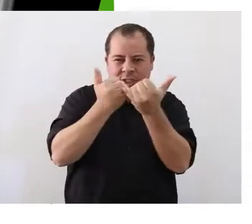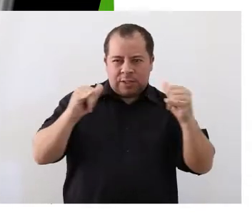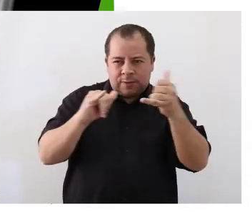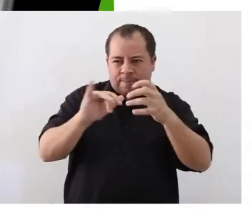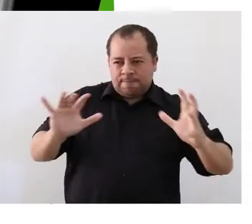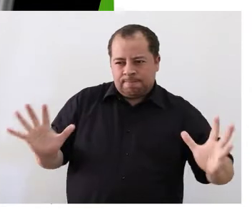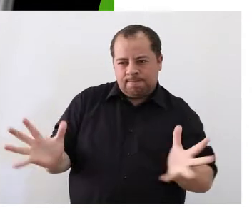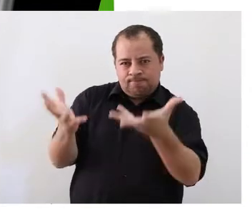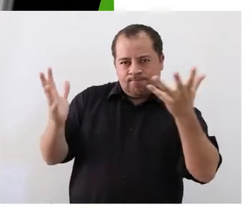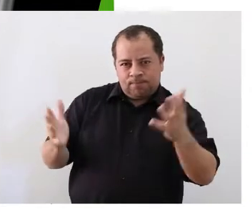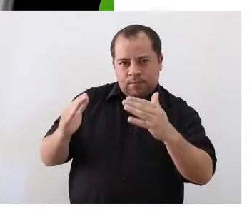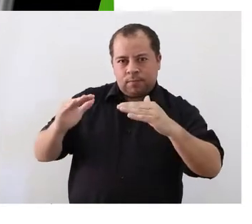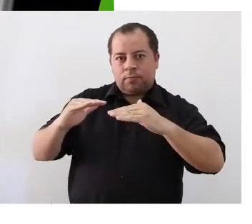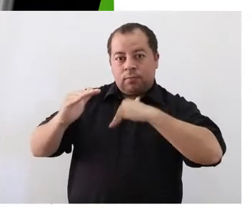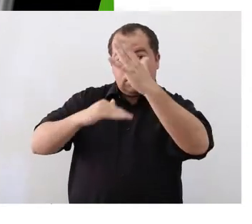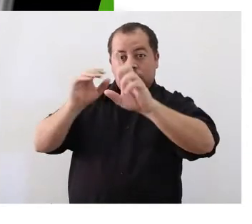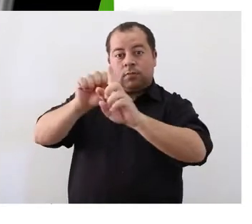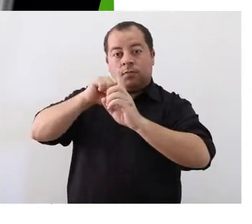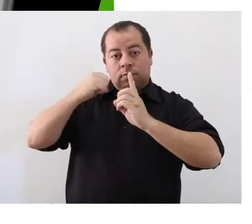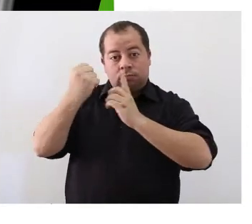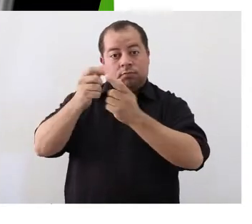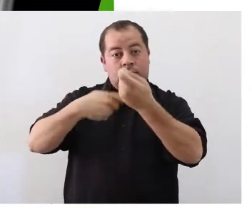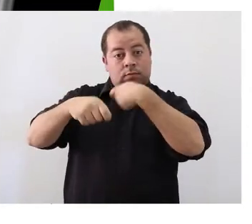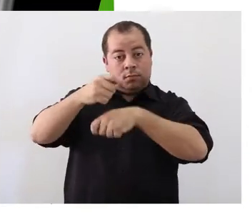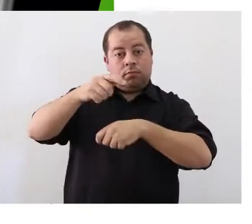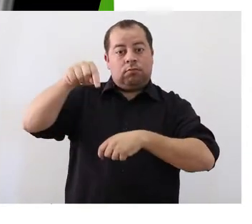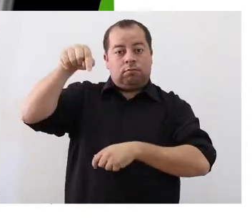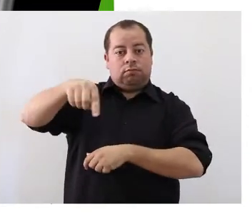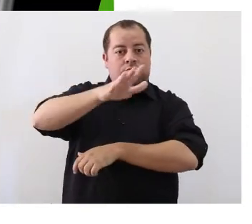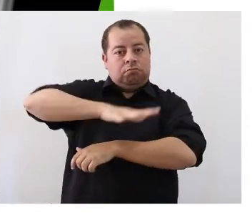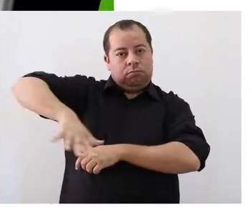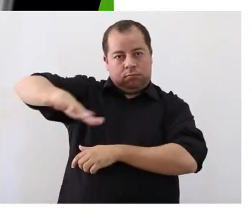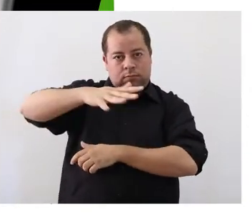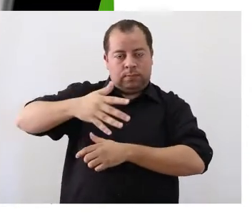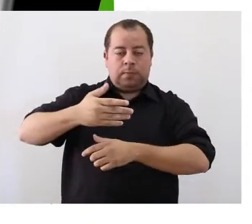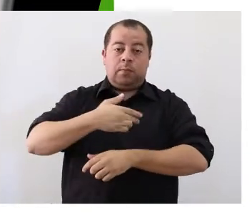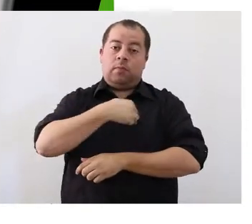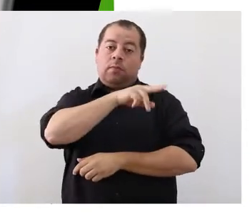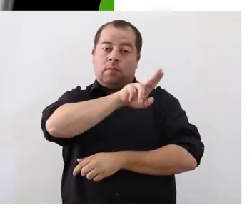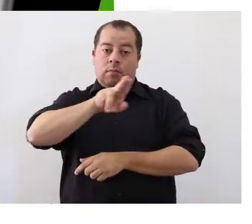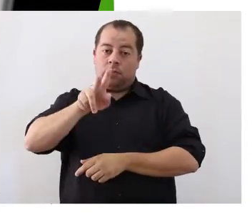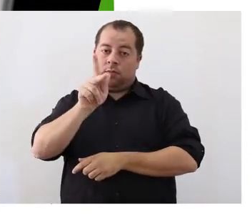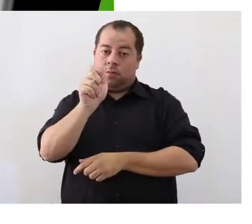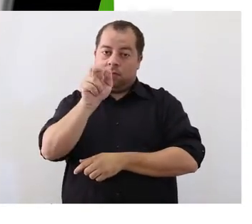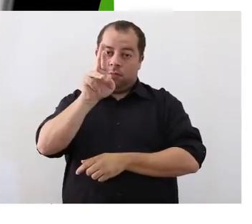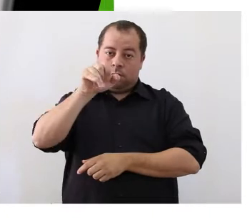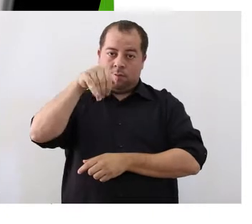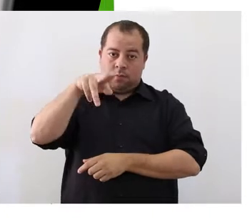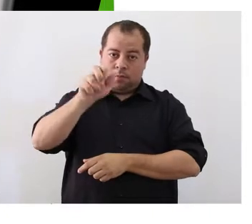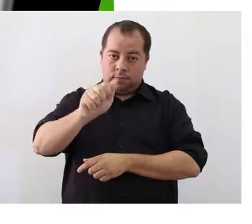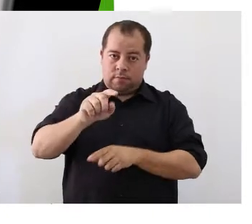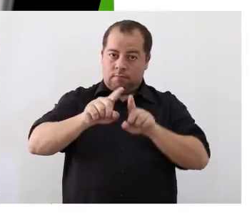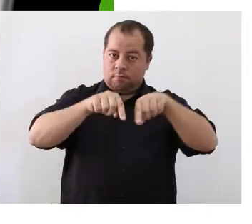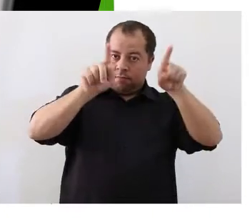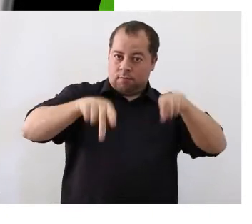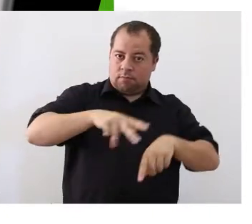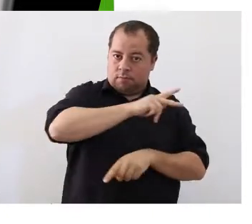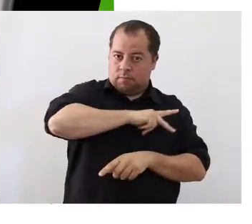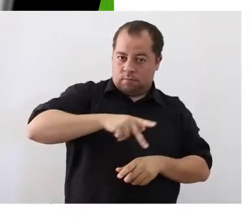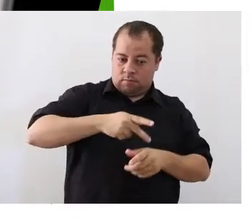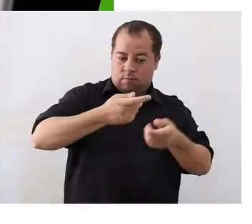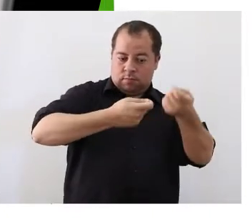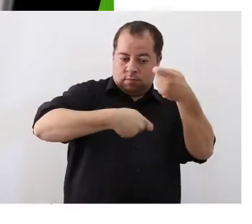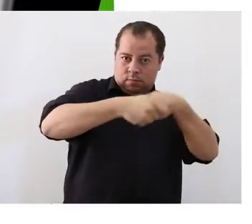catalisador para o desenvolvimento social e econômico da nossa sociedade. Meu nome é Karina. Sou servidora pública,